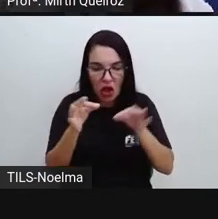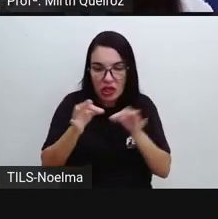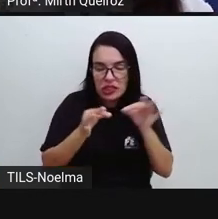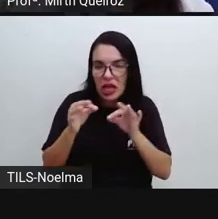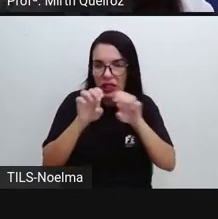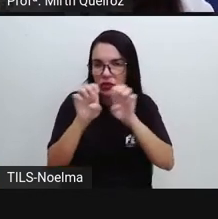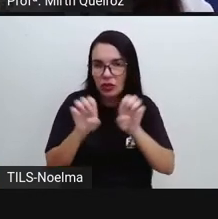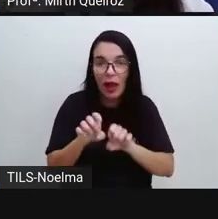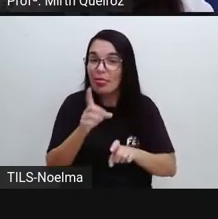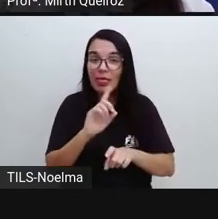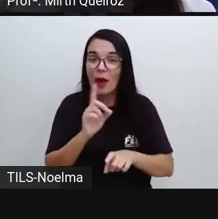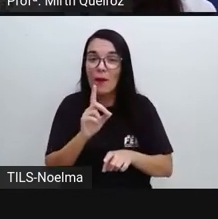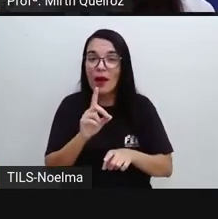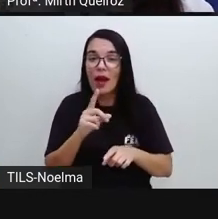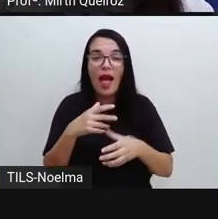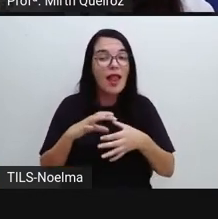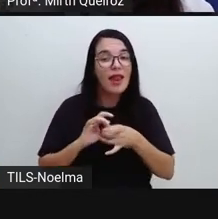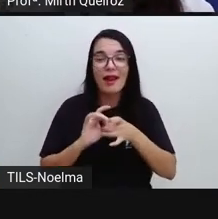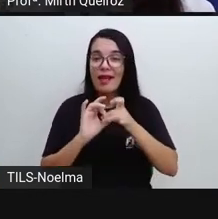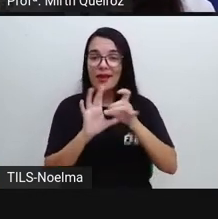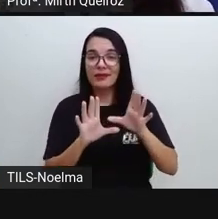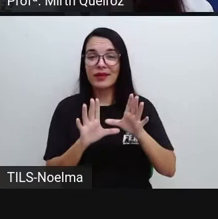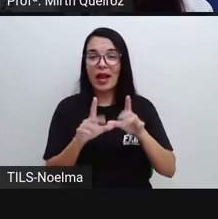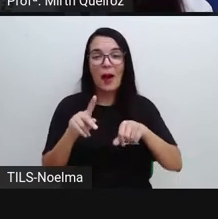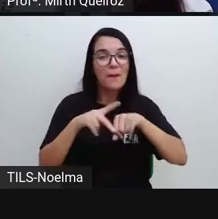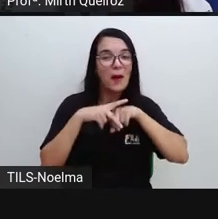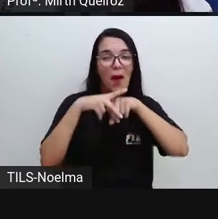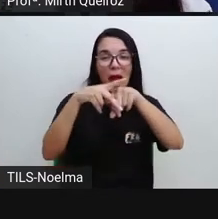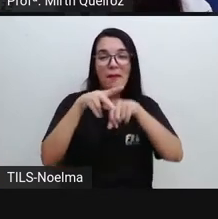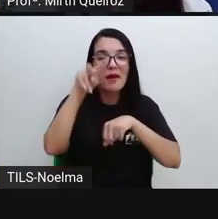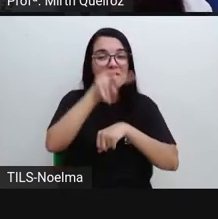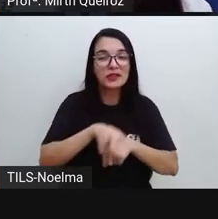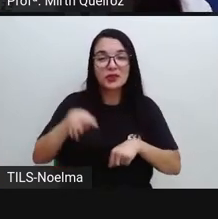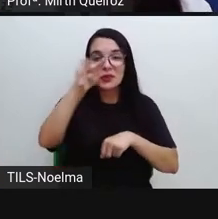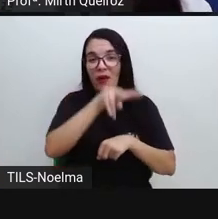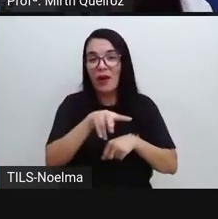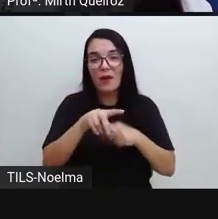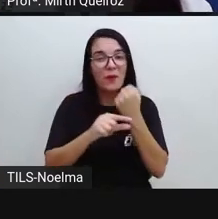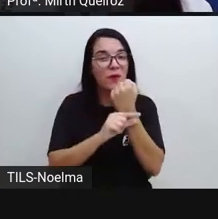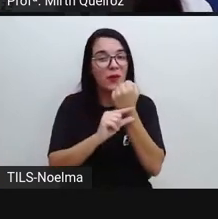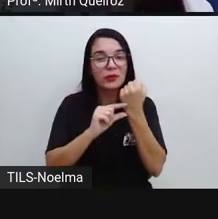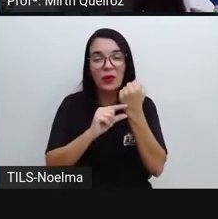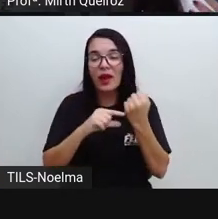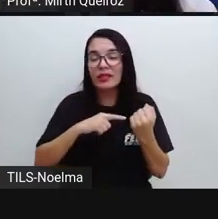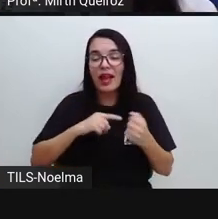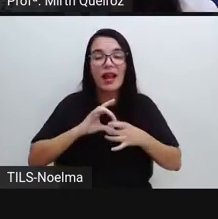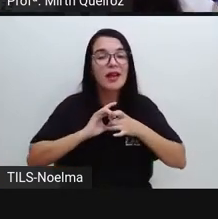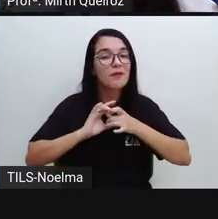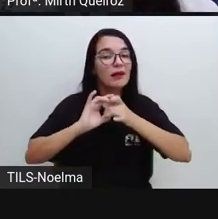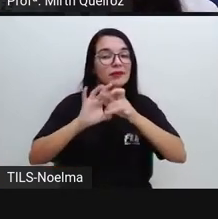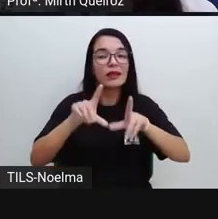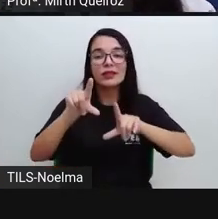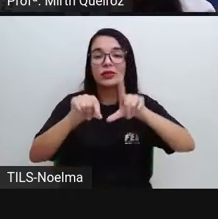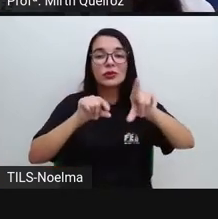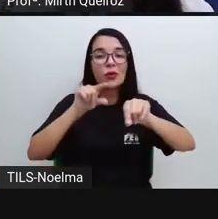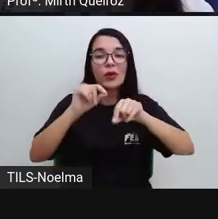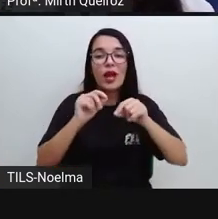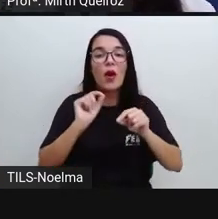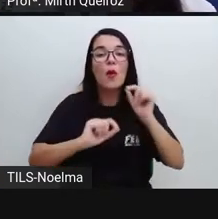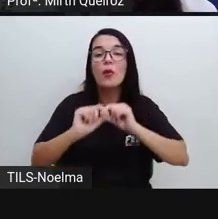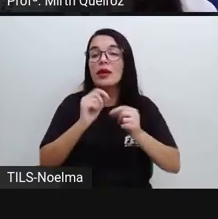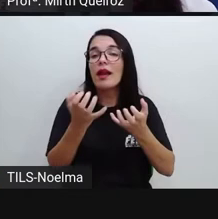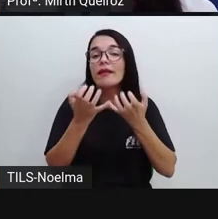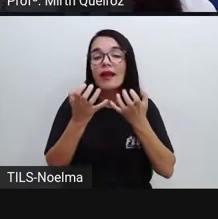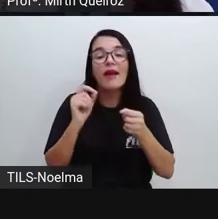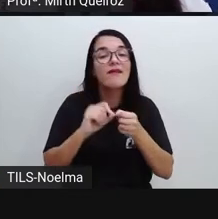isso, certo? Esse autor, ele tem a liberdade de escolha para escolher quais os recursos que ele quer